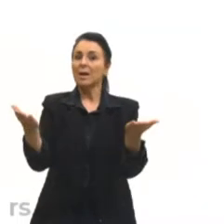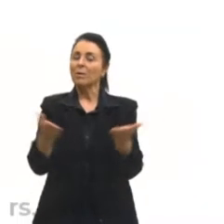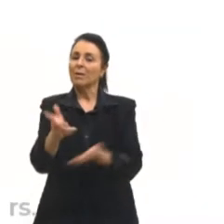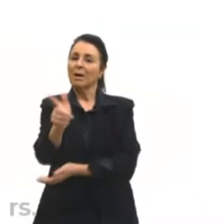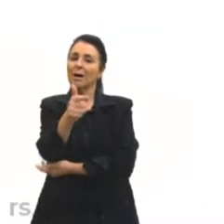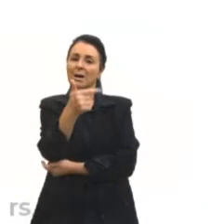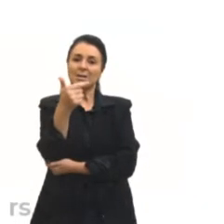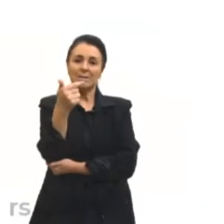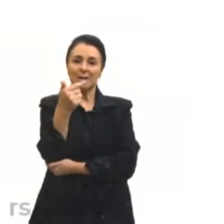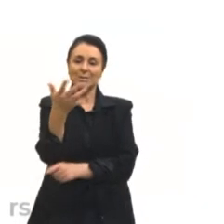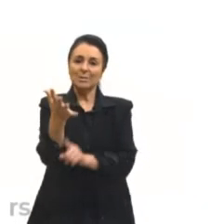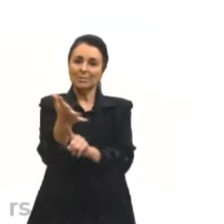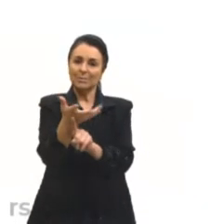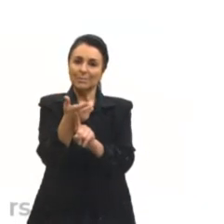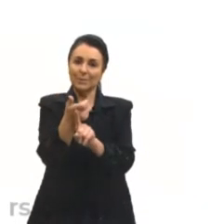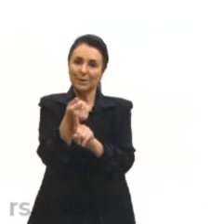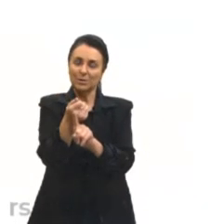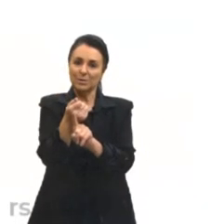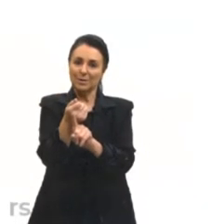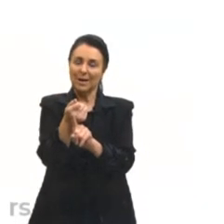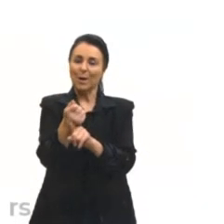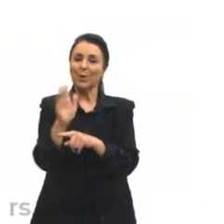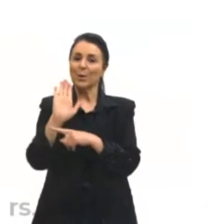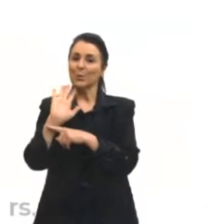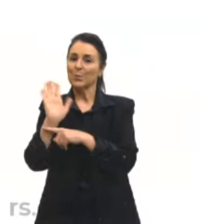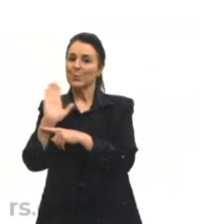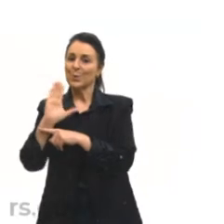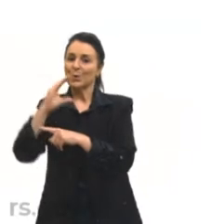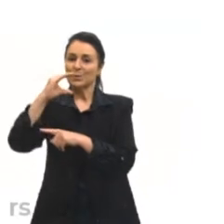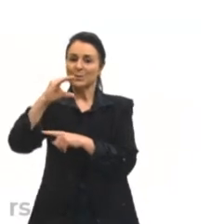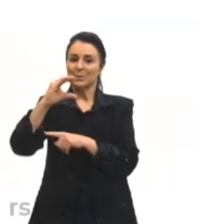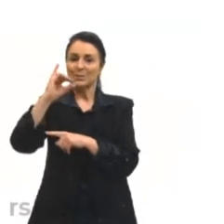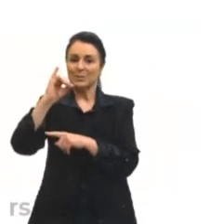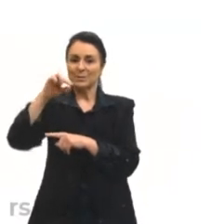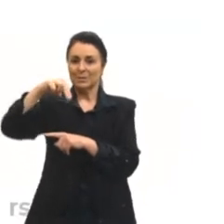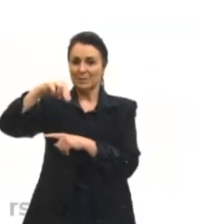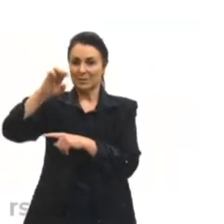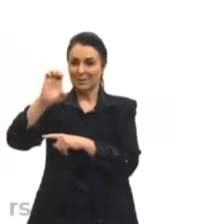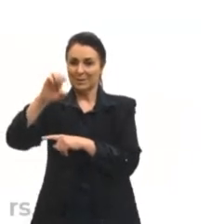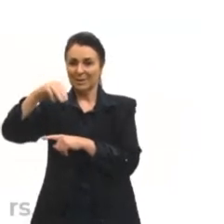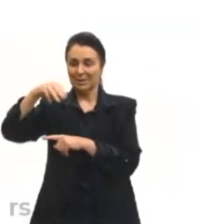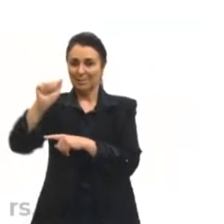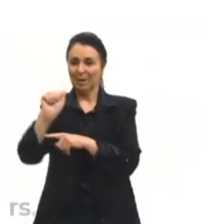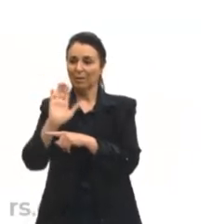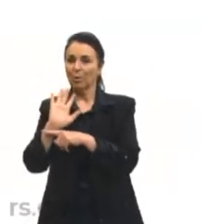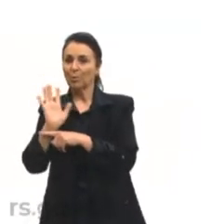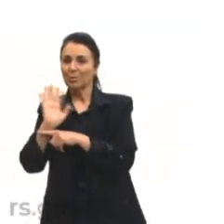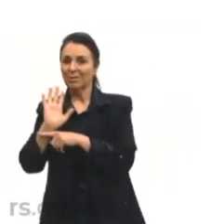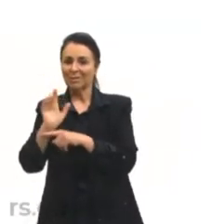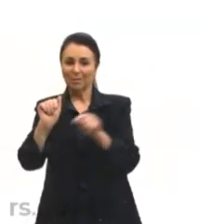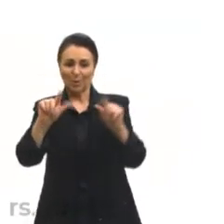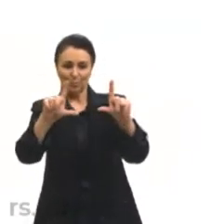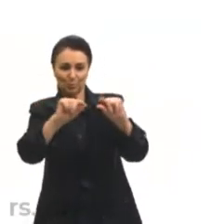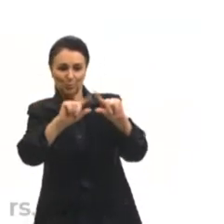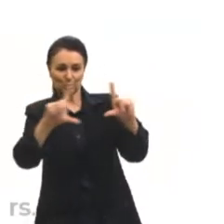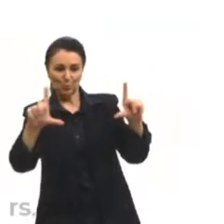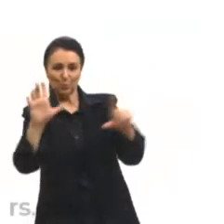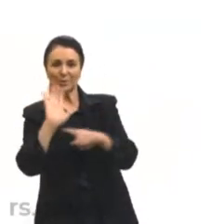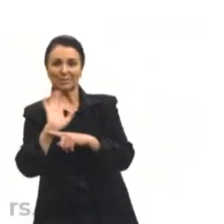sétima arte, que é o cinema. E, para mim, junto com a literatura, é uma das mais